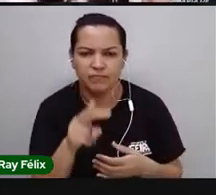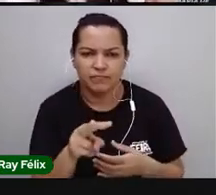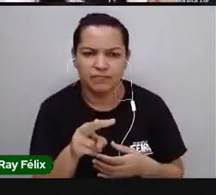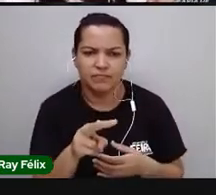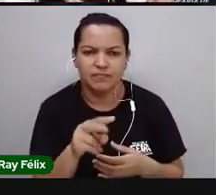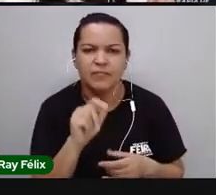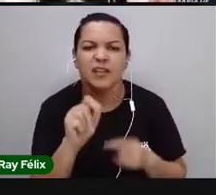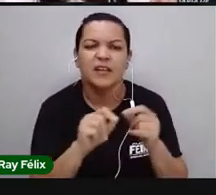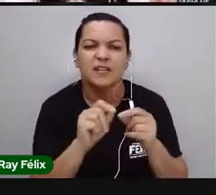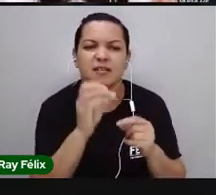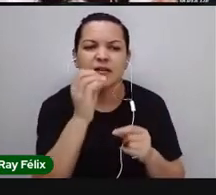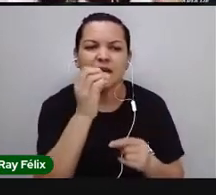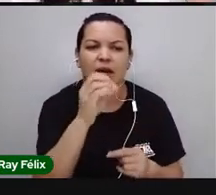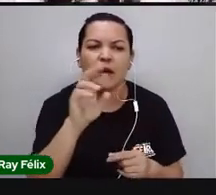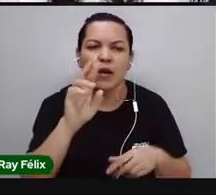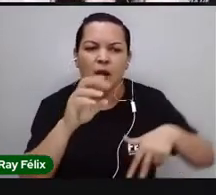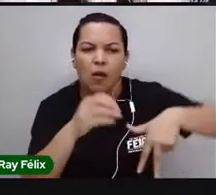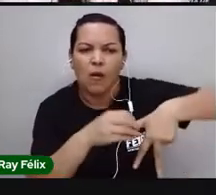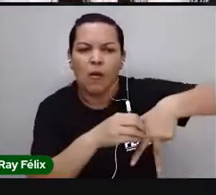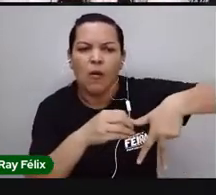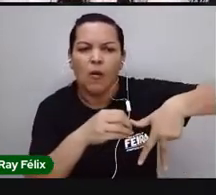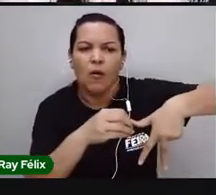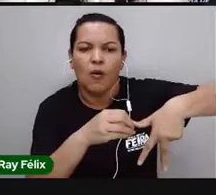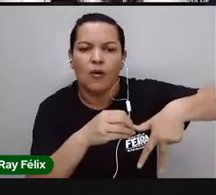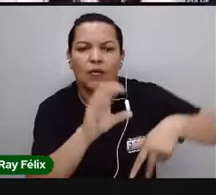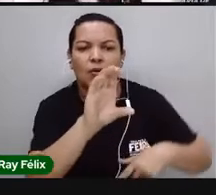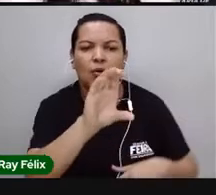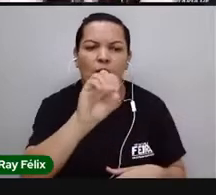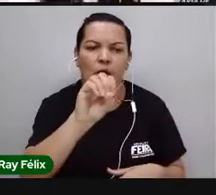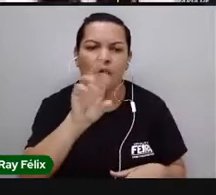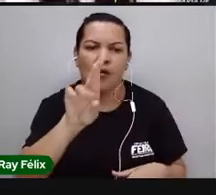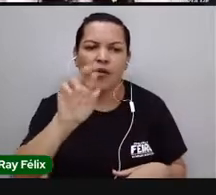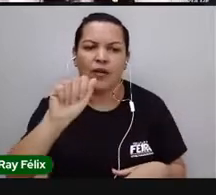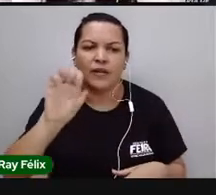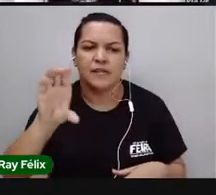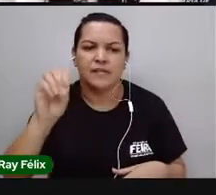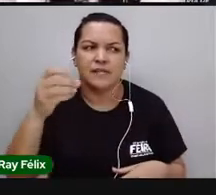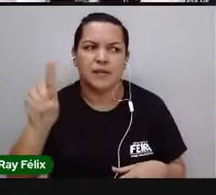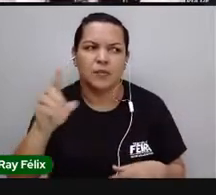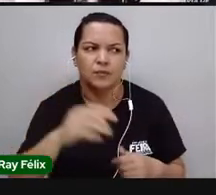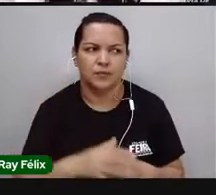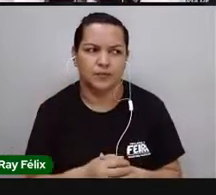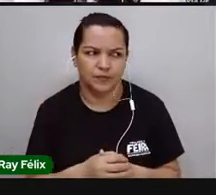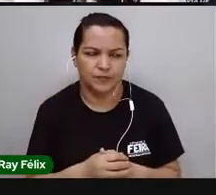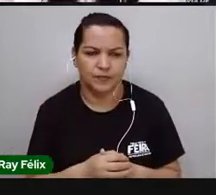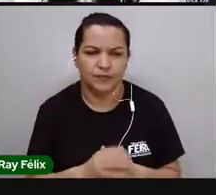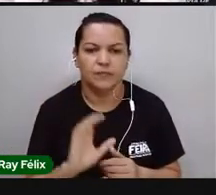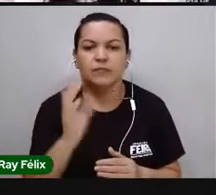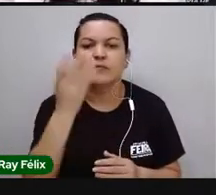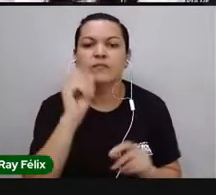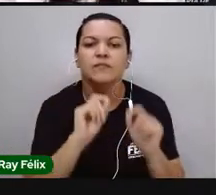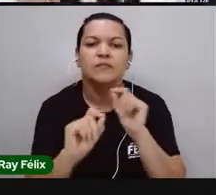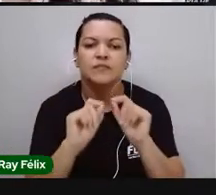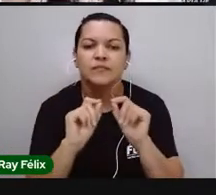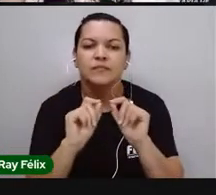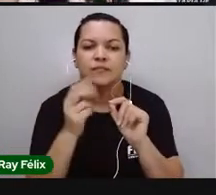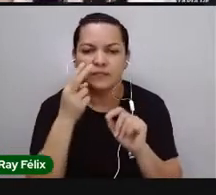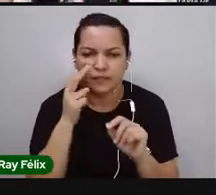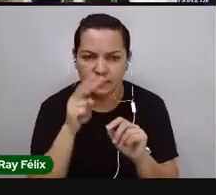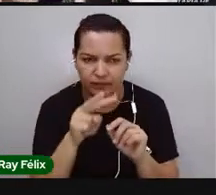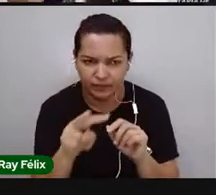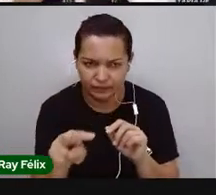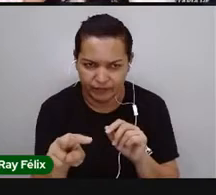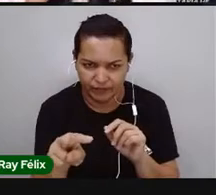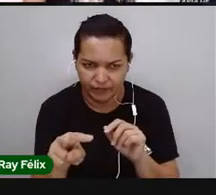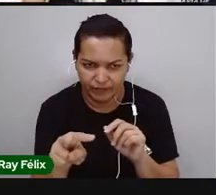Que órgão é esse? Coração. Vocês estão dez demais. Então, o que acontece? Nós vimos os